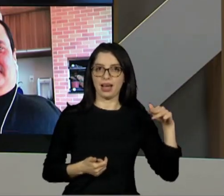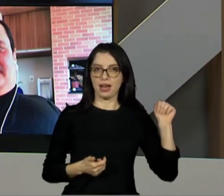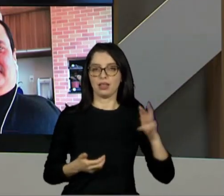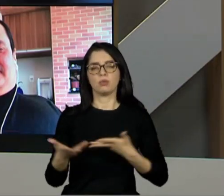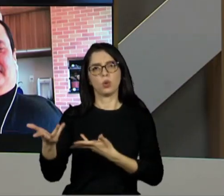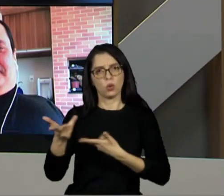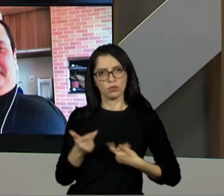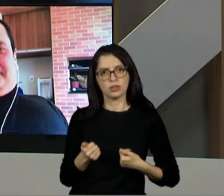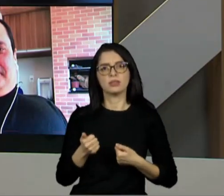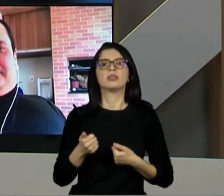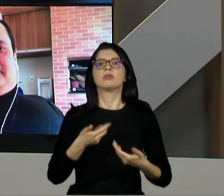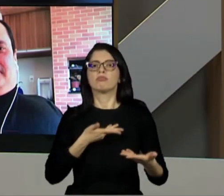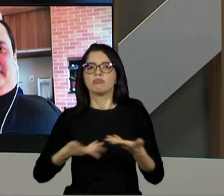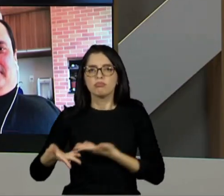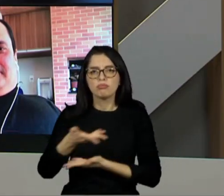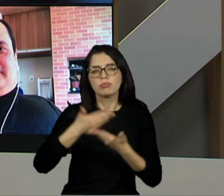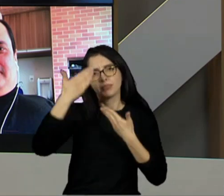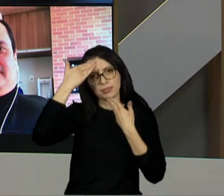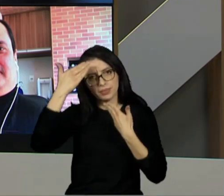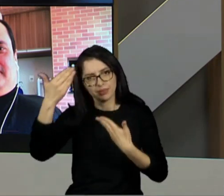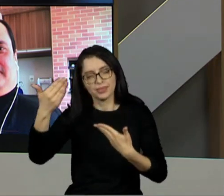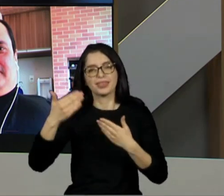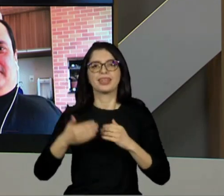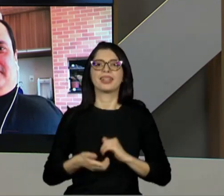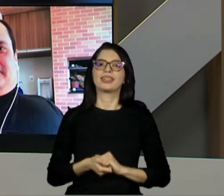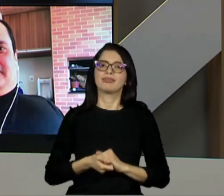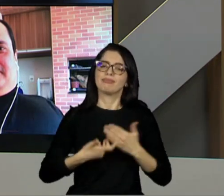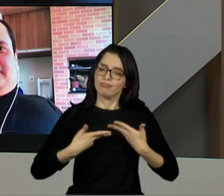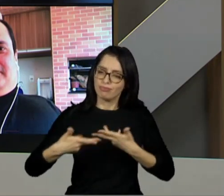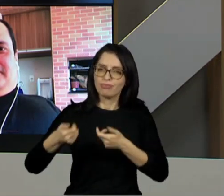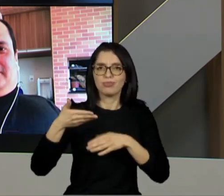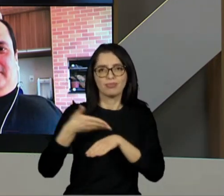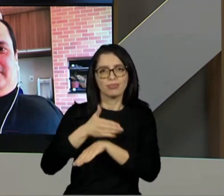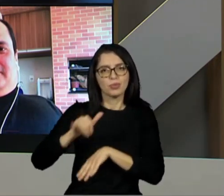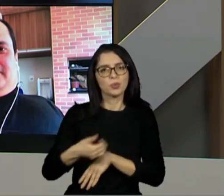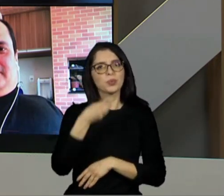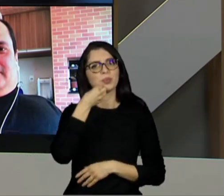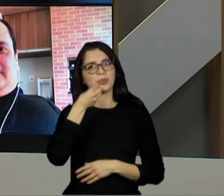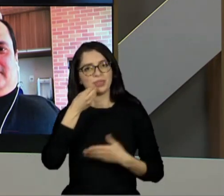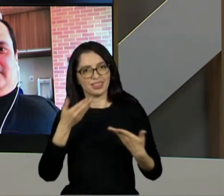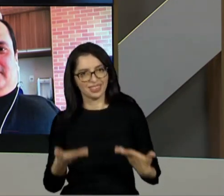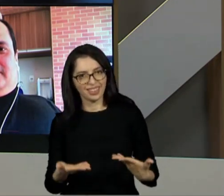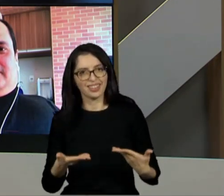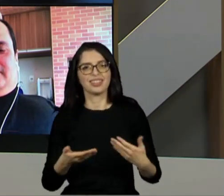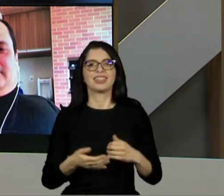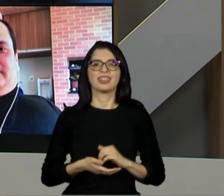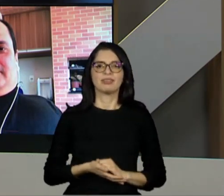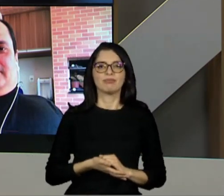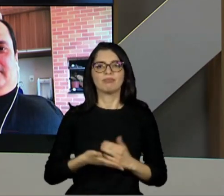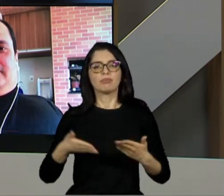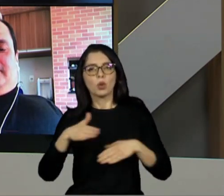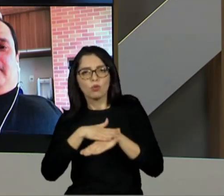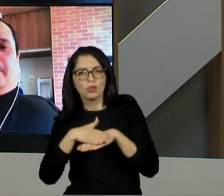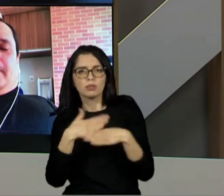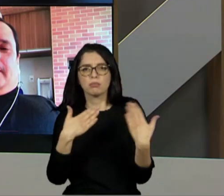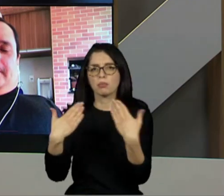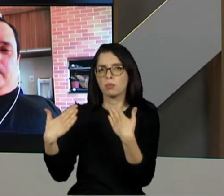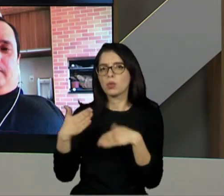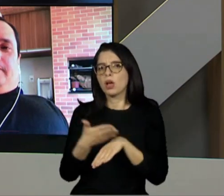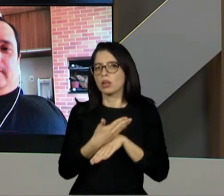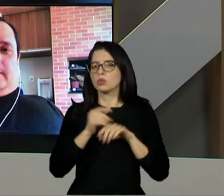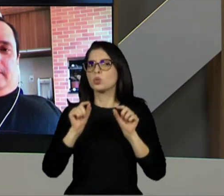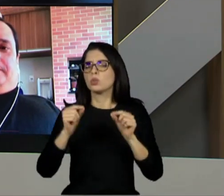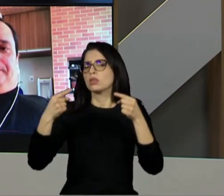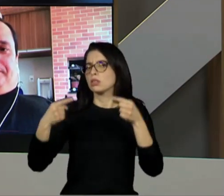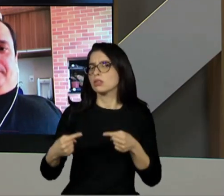com a gente. Eu que agradeço pela oportunidade. Nós conversamos um pouquinho no bloco anterior sobre os desafios da